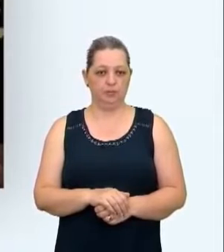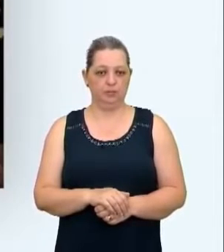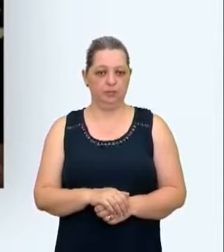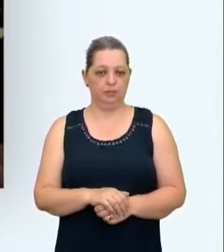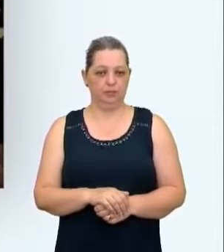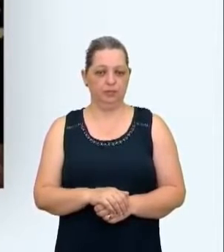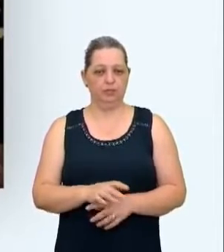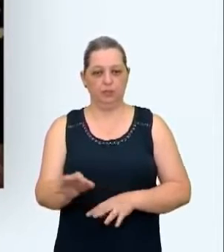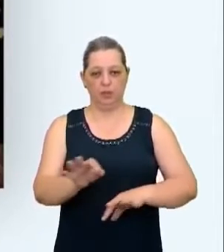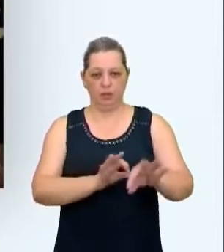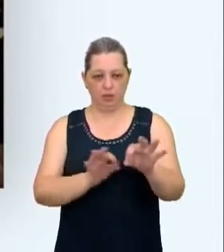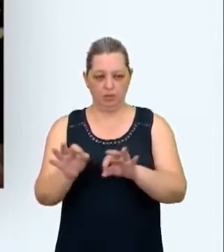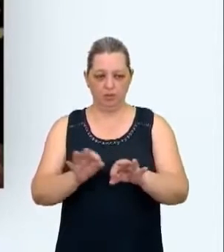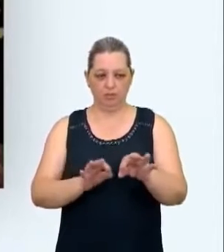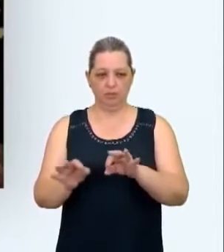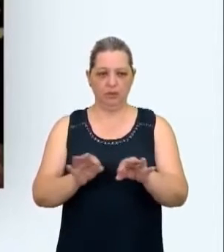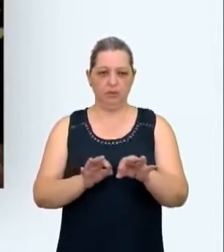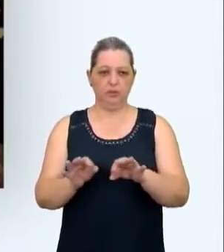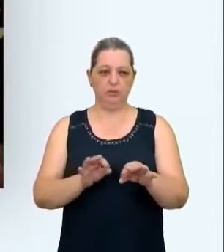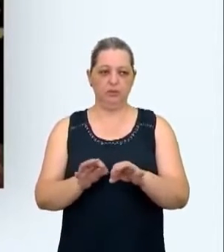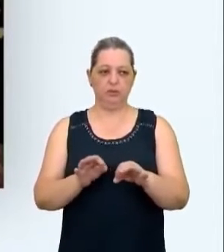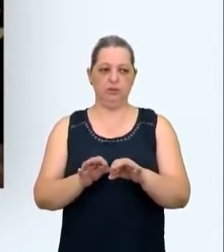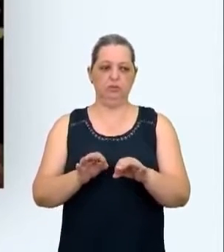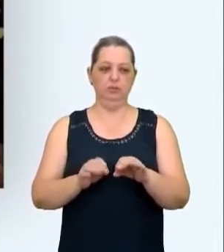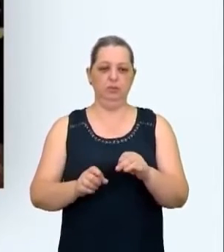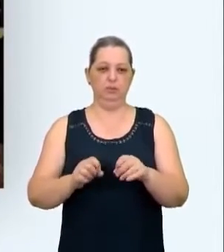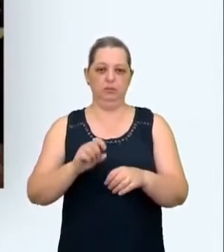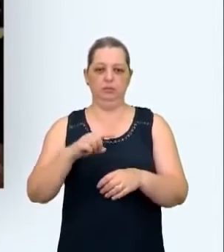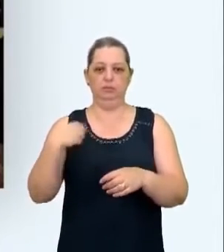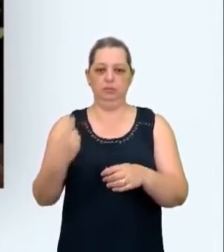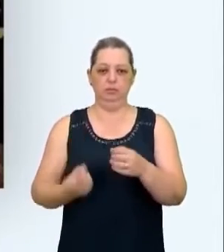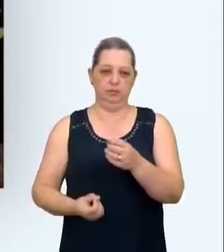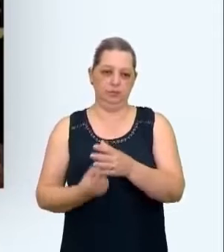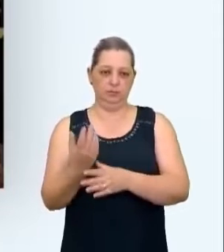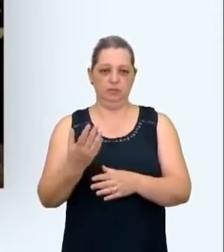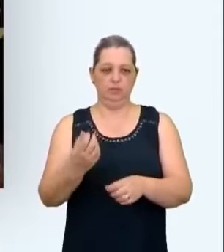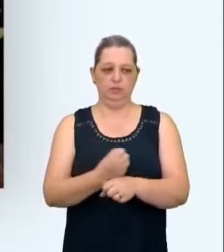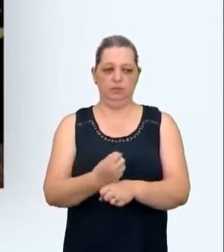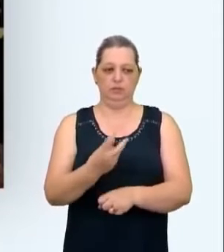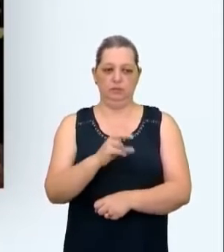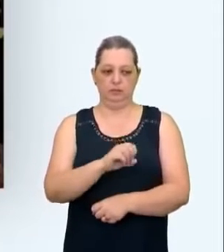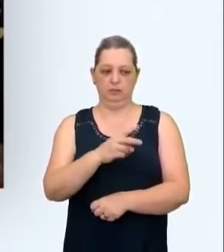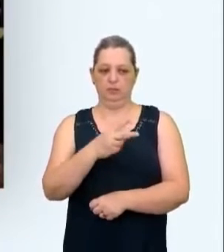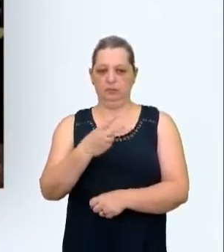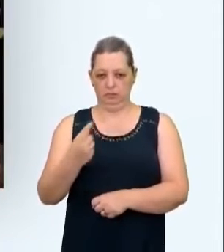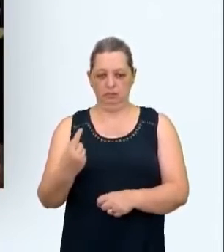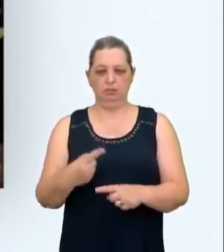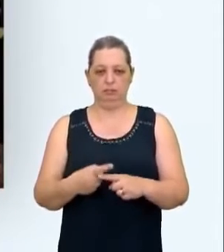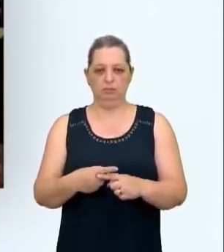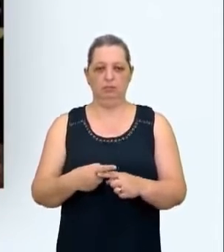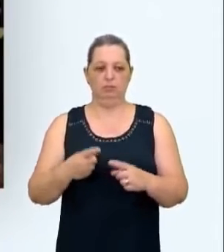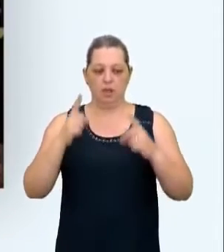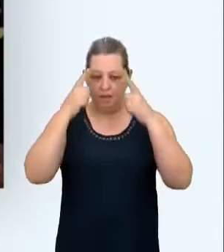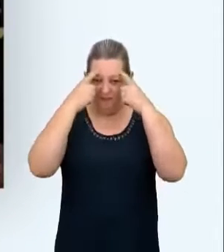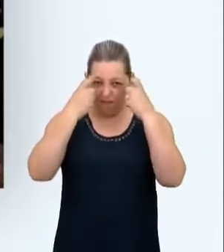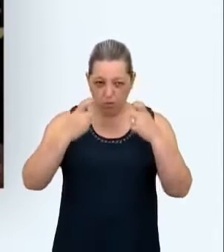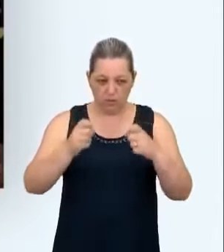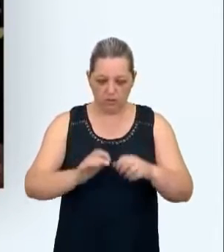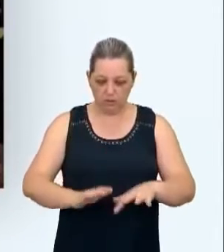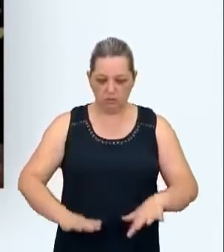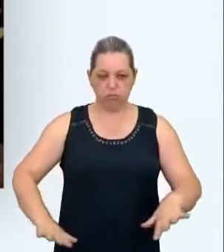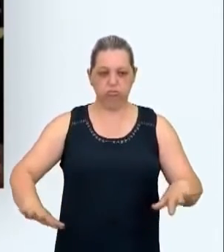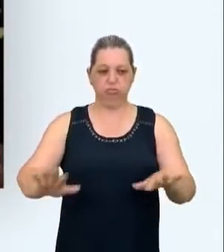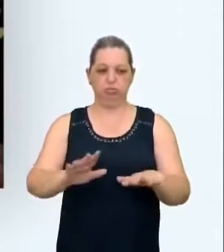O projeto Shahid foi desenvolvido em 2008, num período de violência que tomou conta do país após as eleições